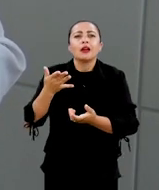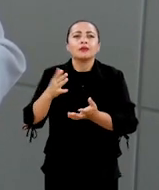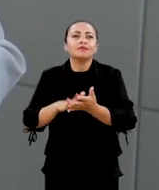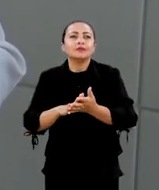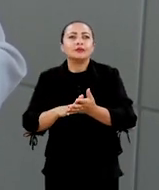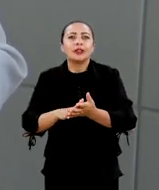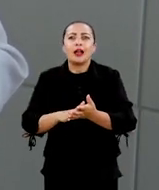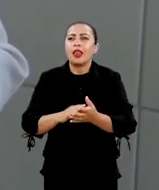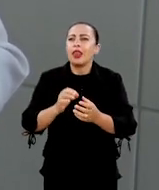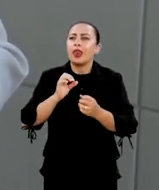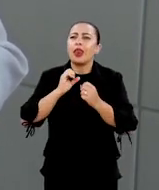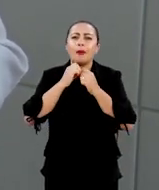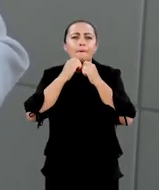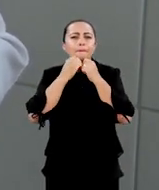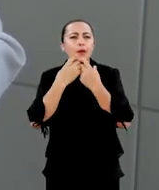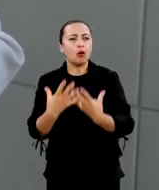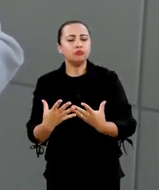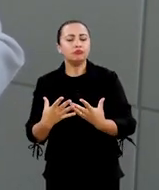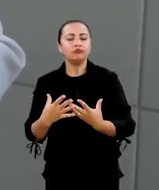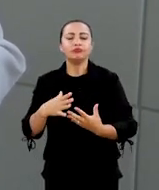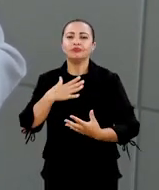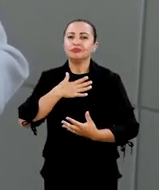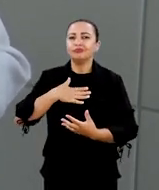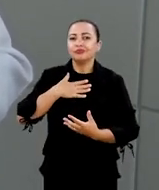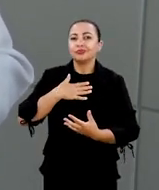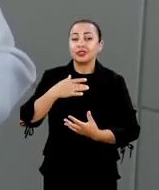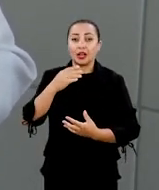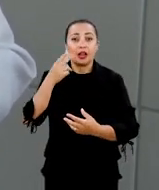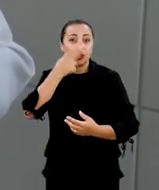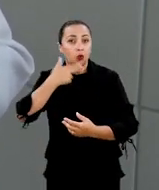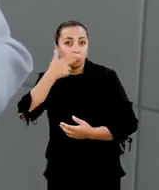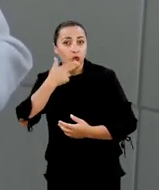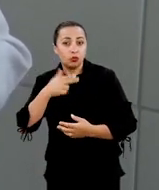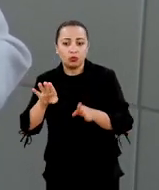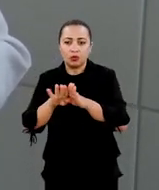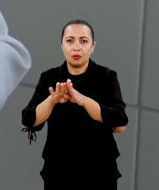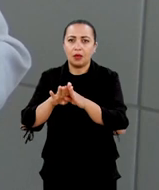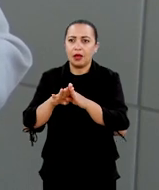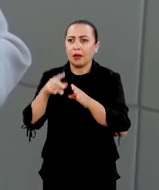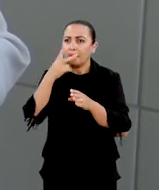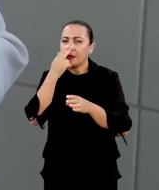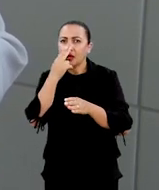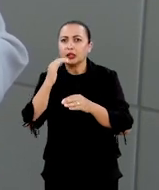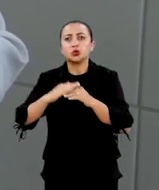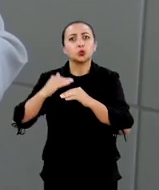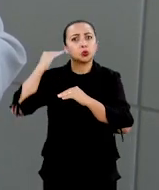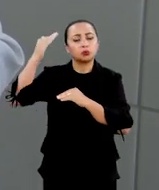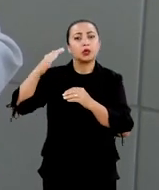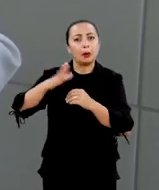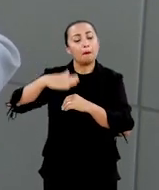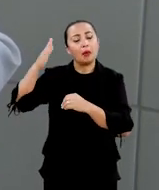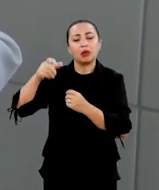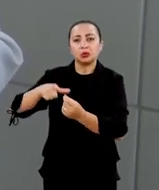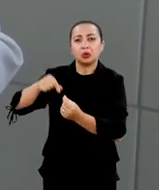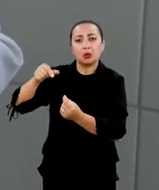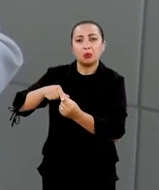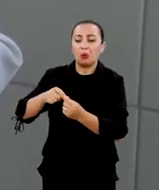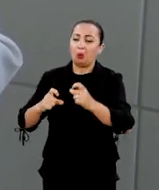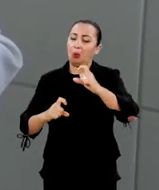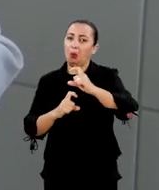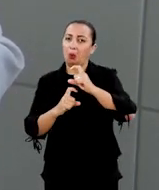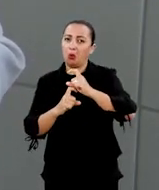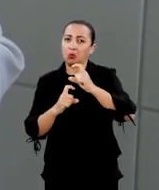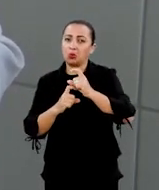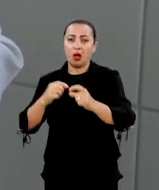exoticamente agradável e nutricionalmente ela se equipara ou até supera algumas dessas amêndoas